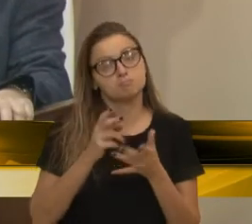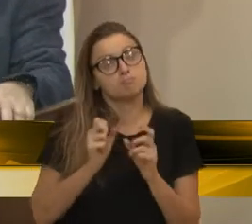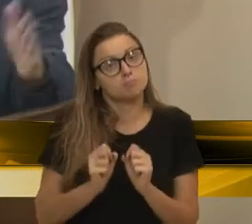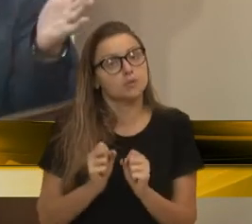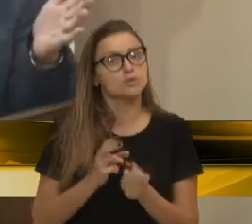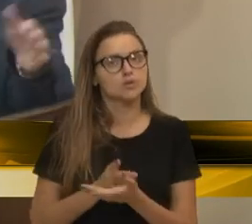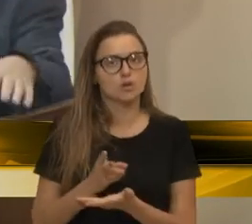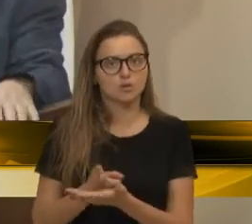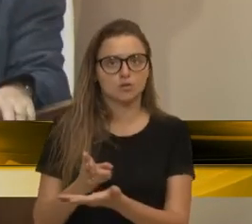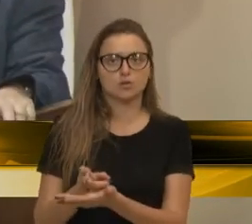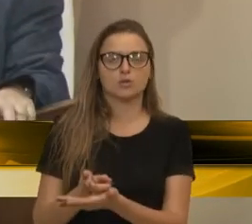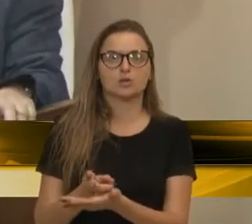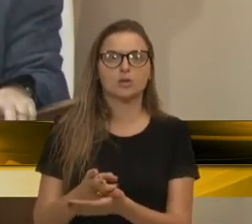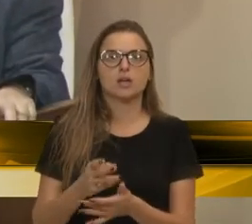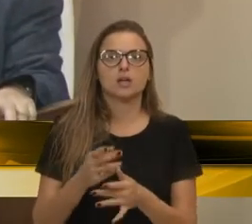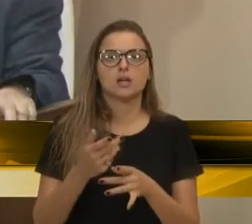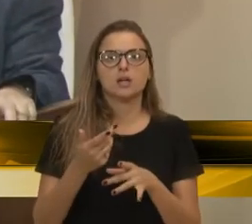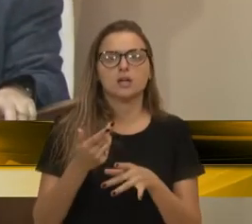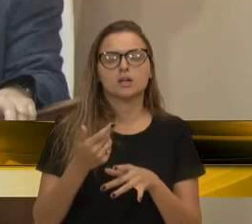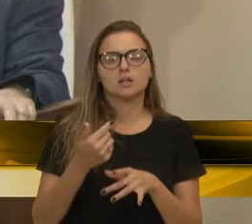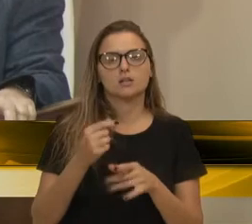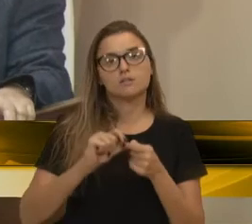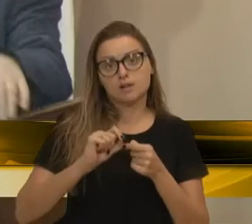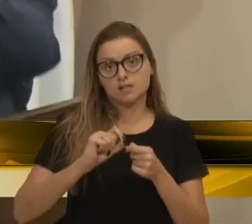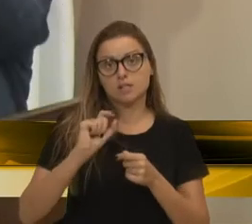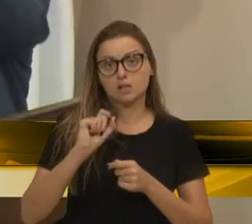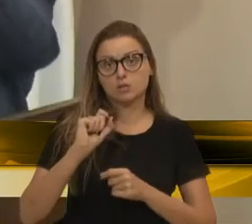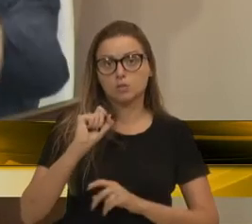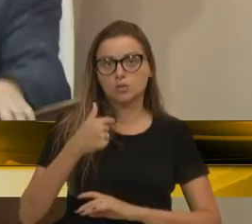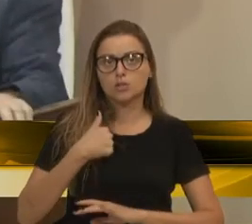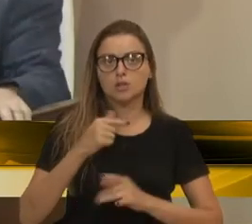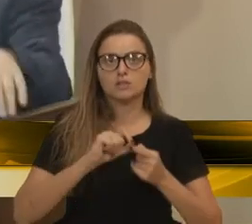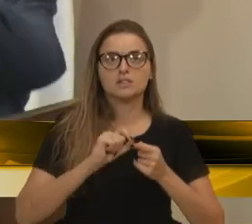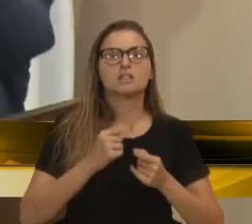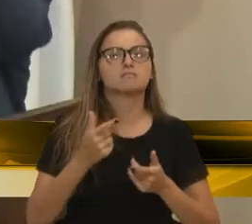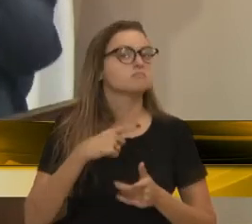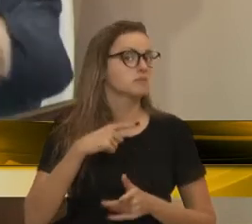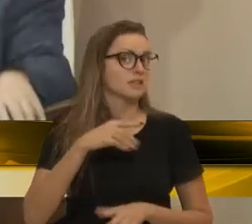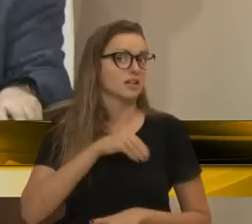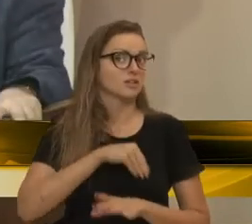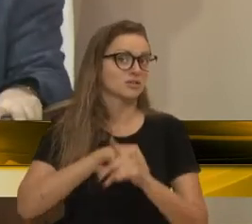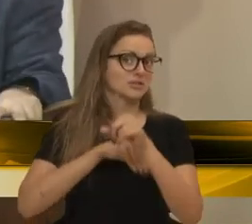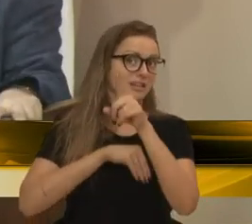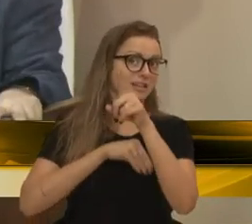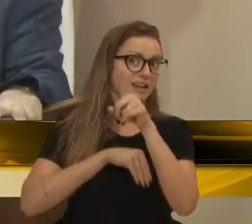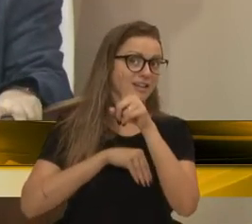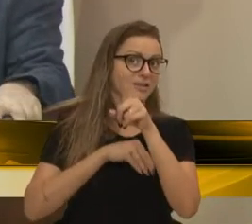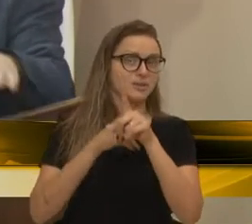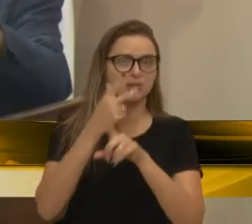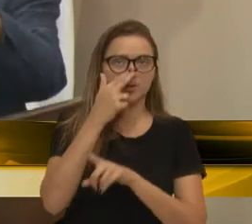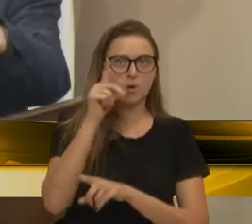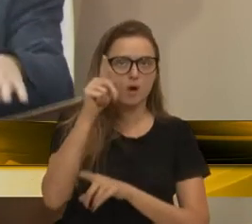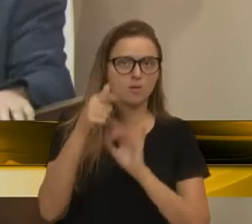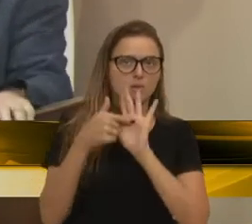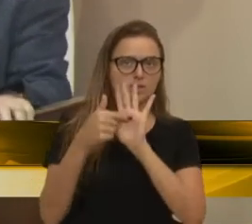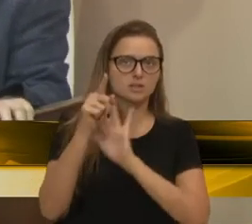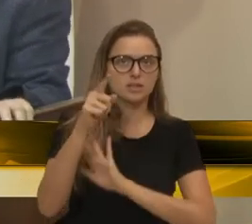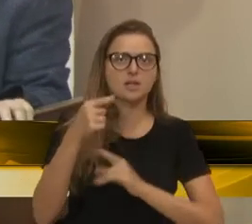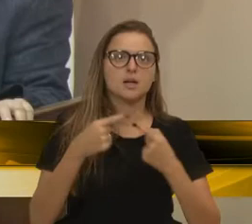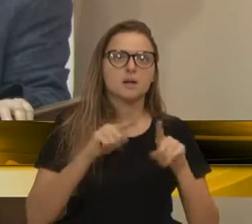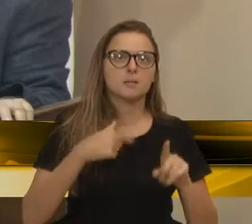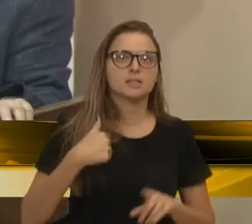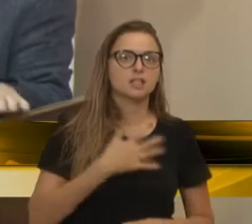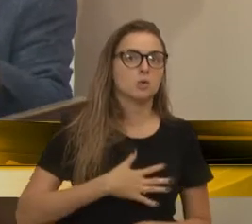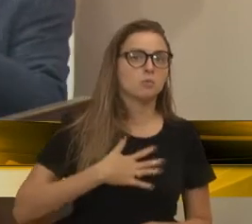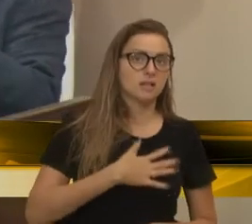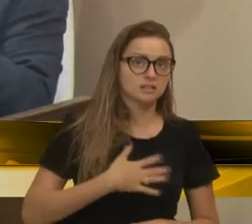no cargo que estava, no cargo que estava, ganhando o valor esse aí. Mas estou muito satisfeito com o que